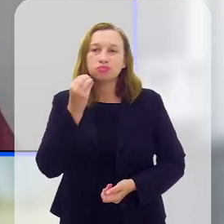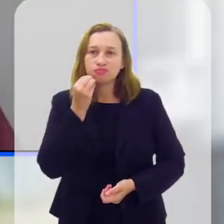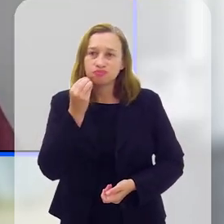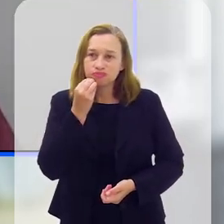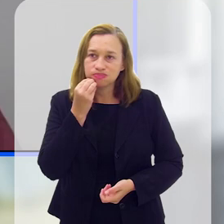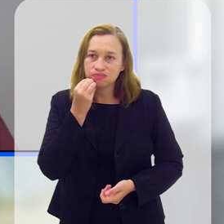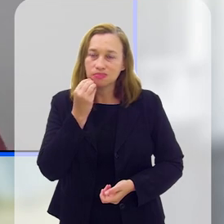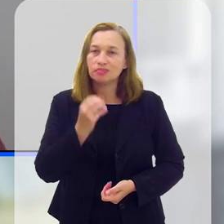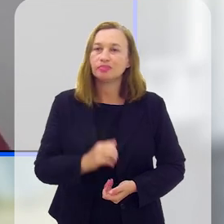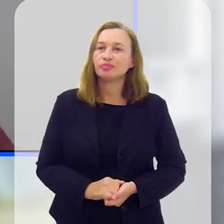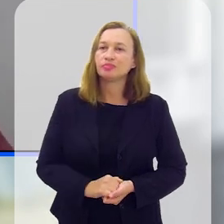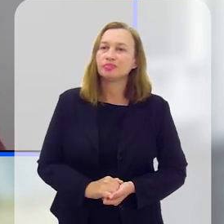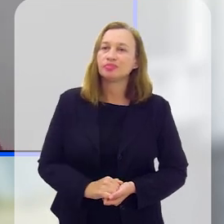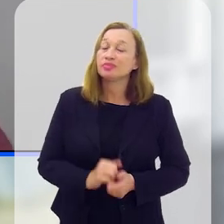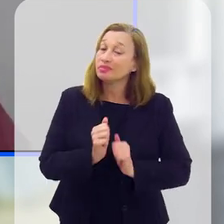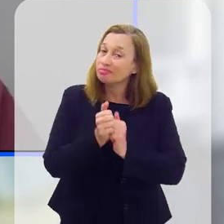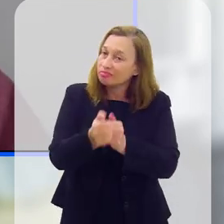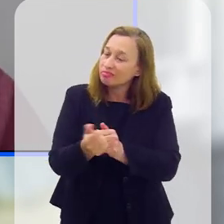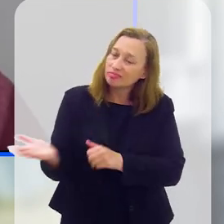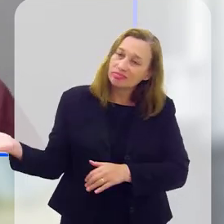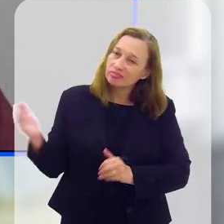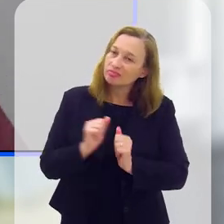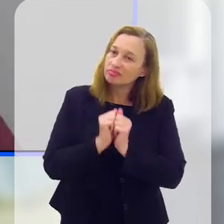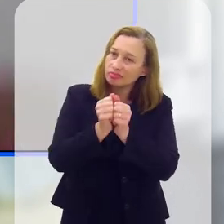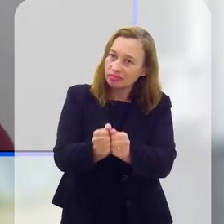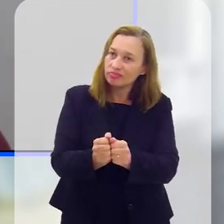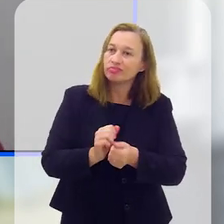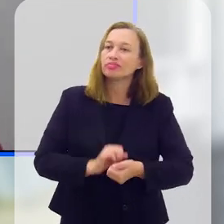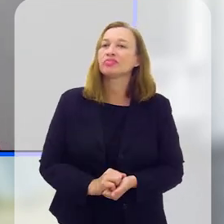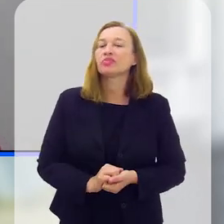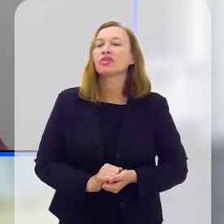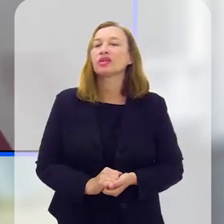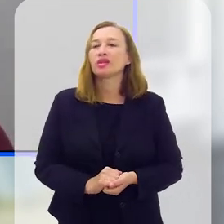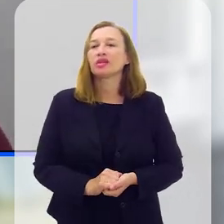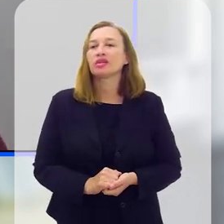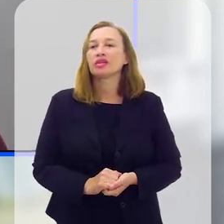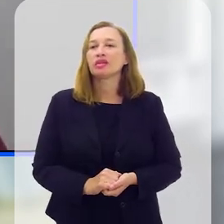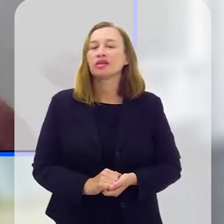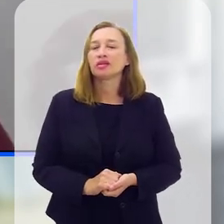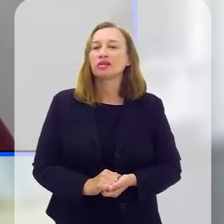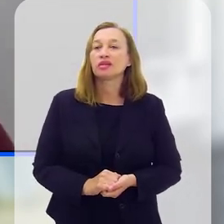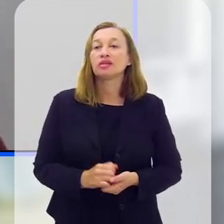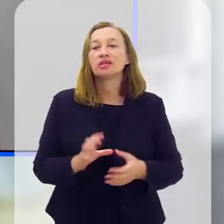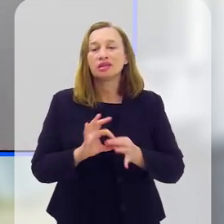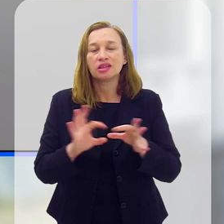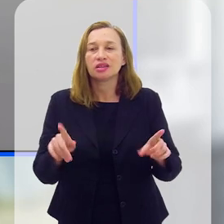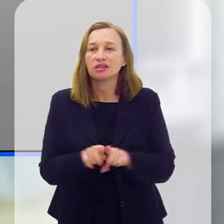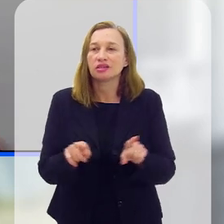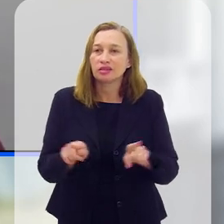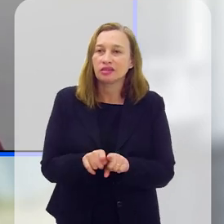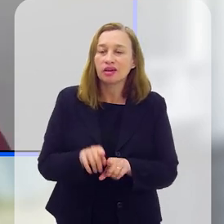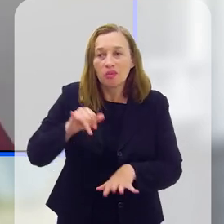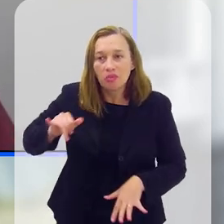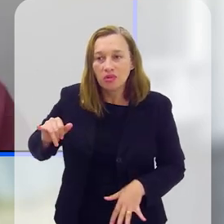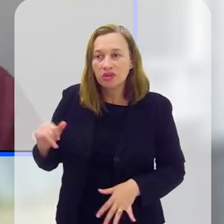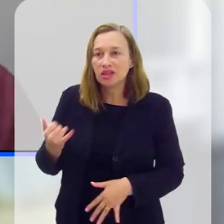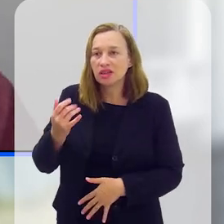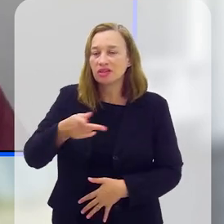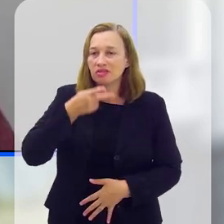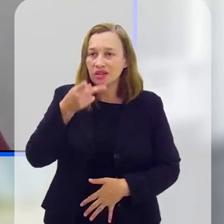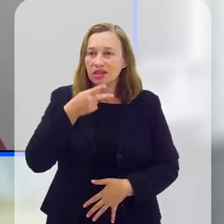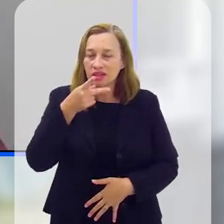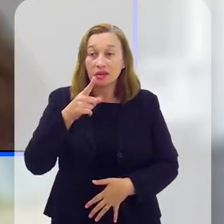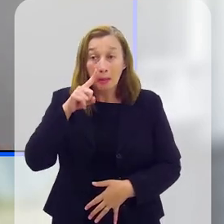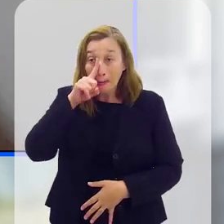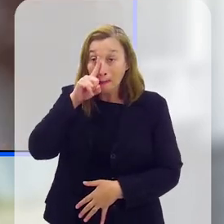né, pela oportunidade, sigamos juntos, a prevenção do suicídio é uma tarefa pra muitas mãos, mas quero deixar também,